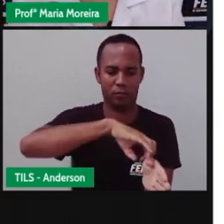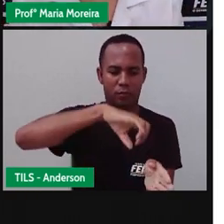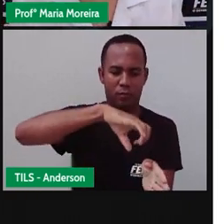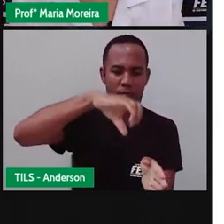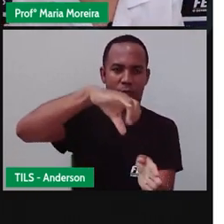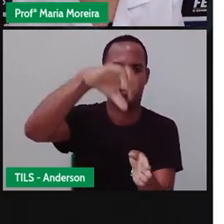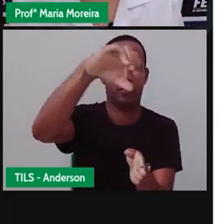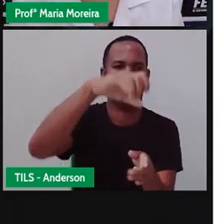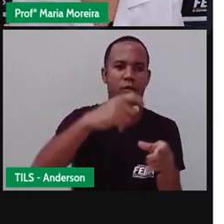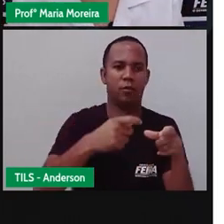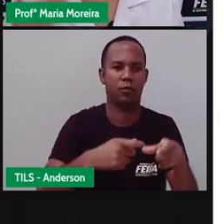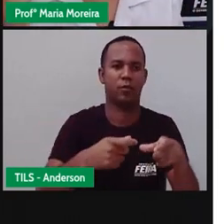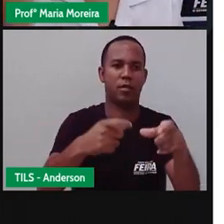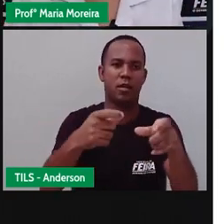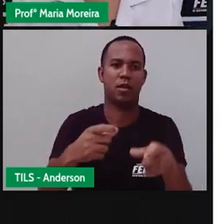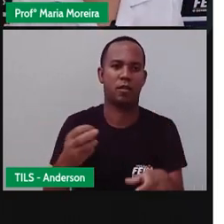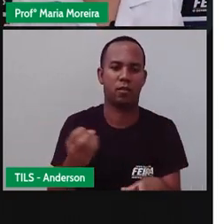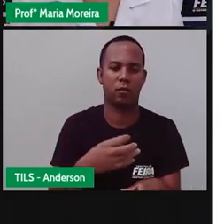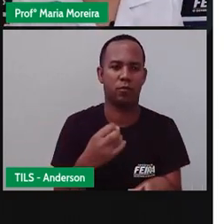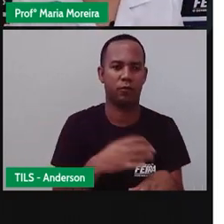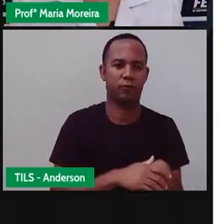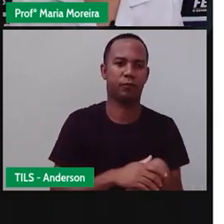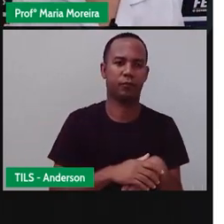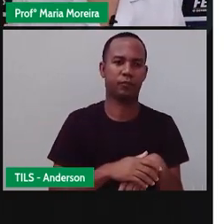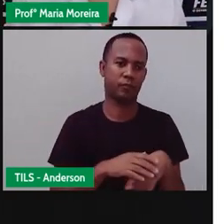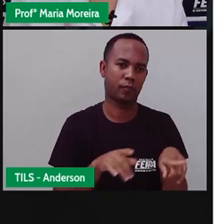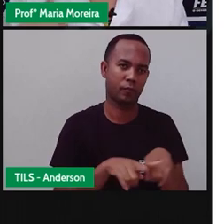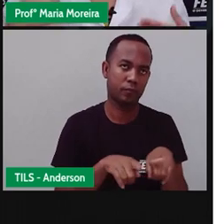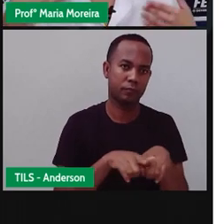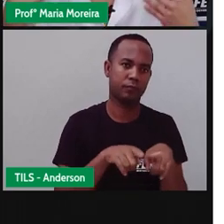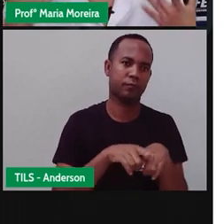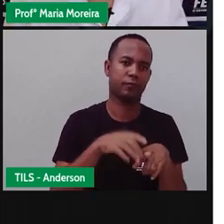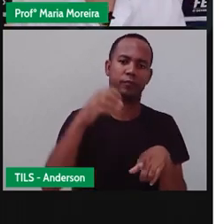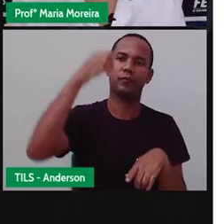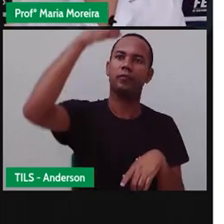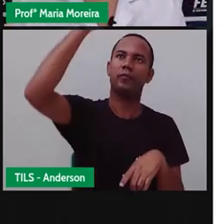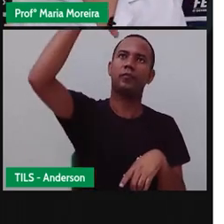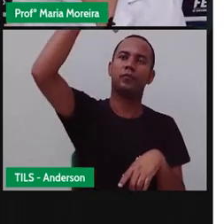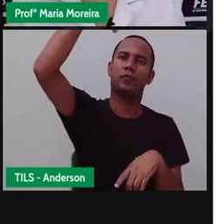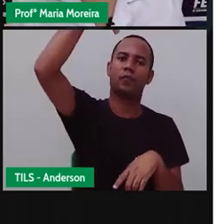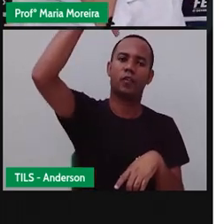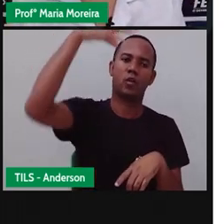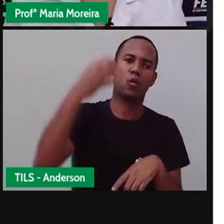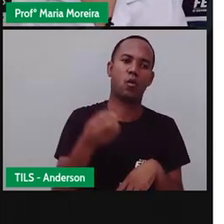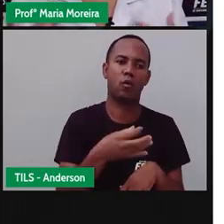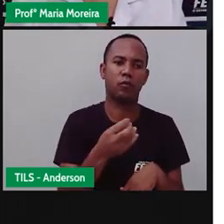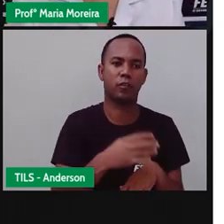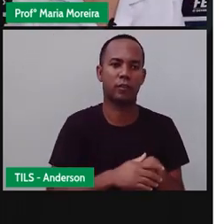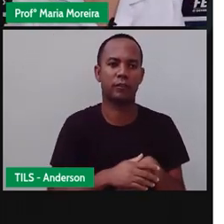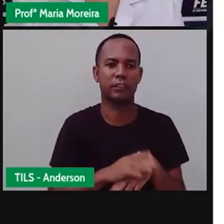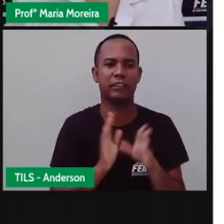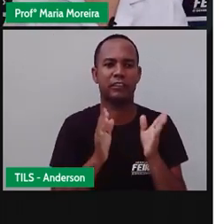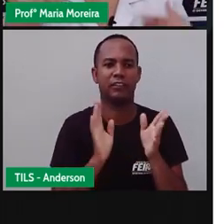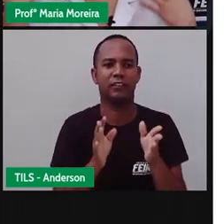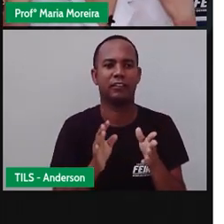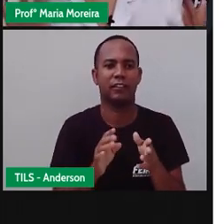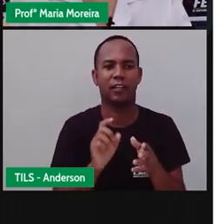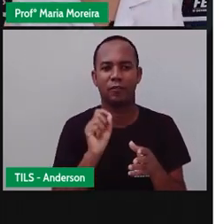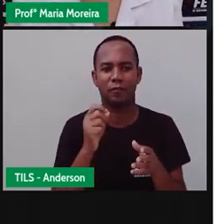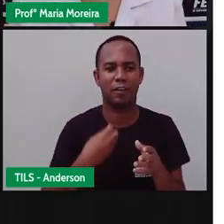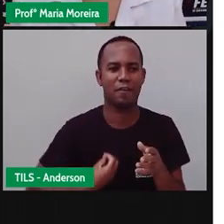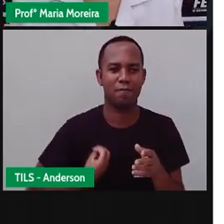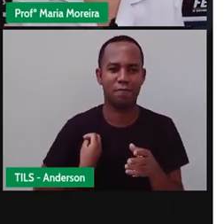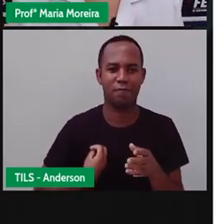essa a nova Salles Barbosa. Inclusive, recebeu iluminação agora. Mas, pra quem estava acostumado com aquelas pessoas ali, com aquele